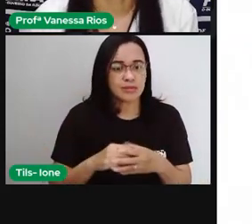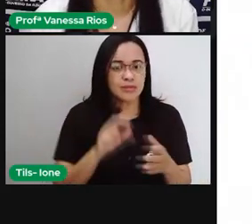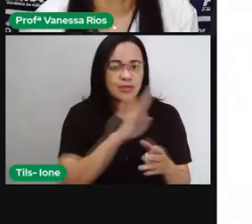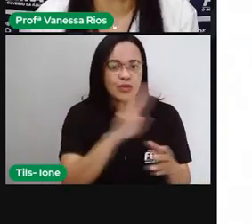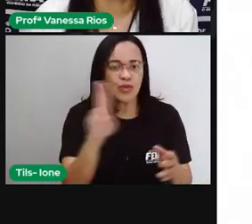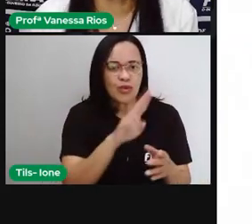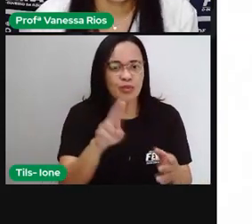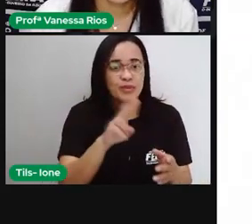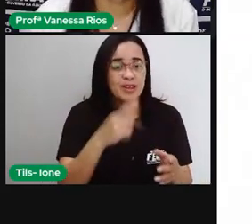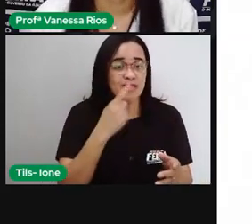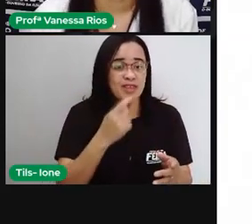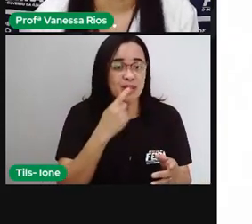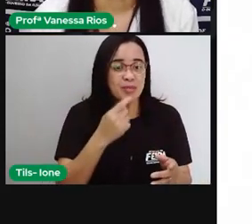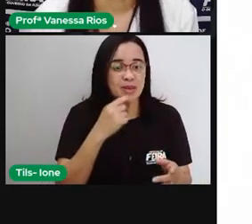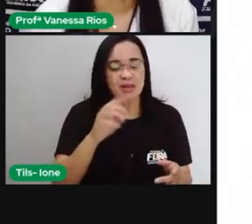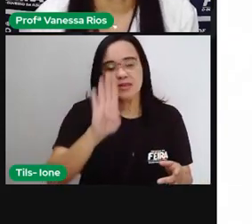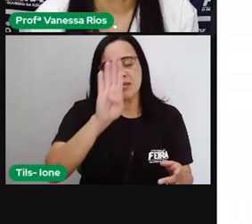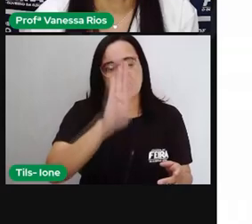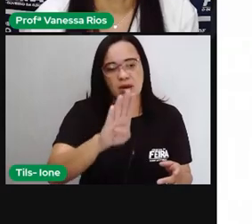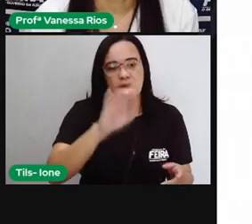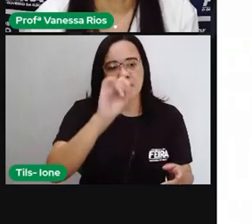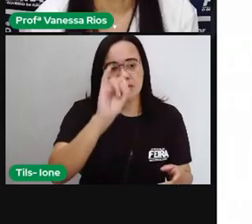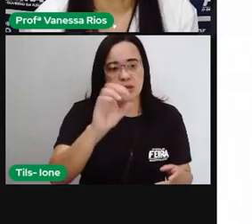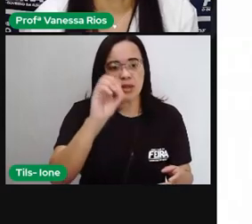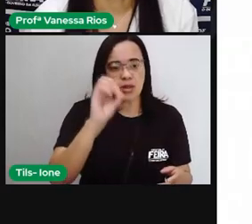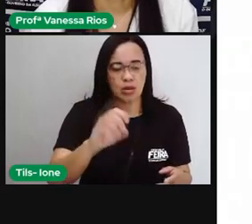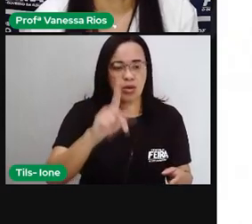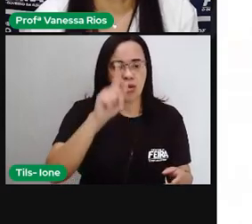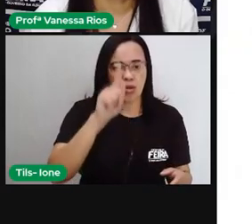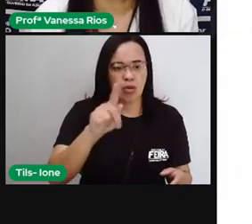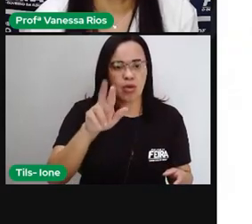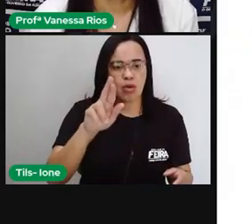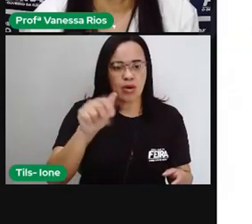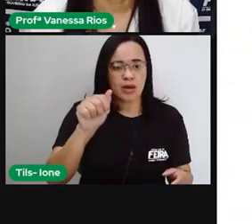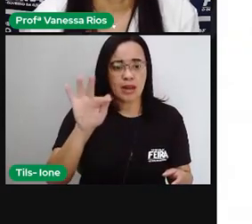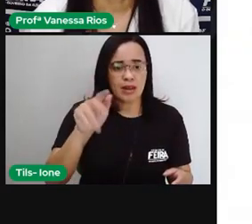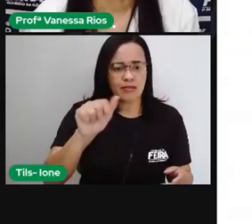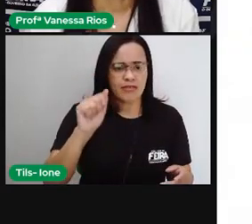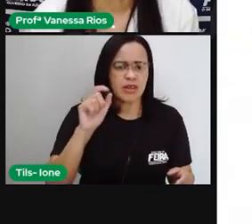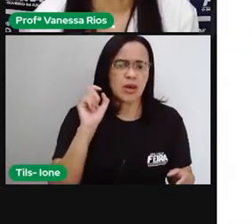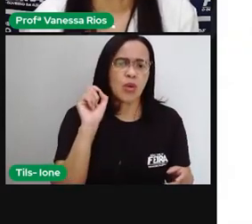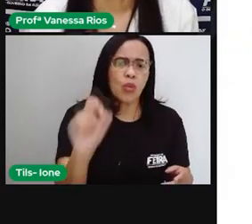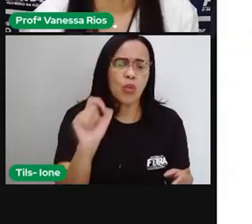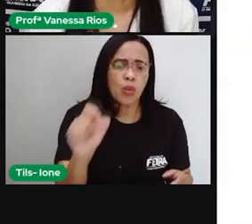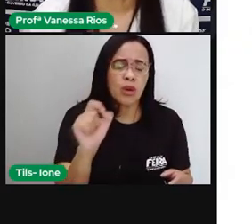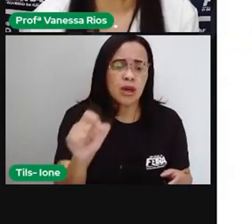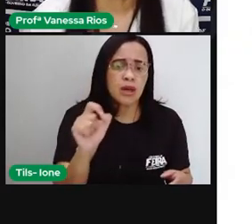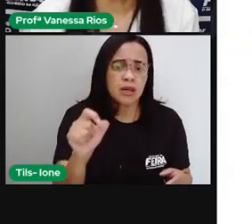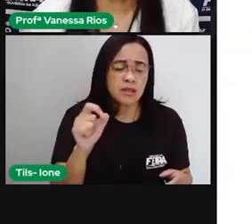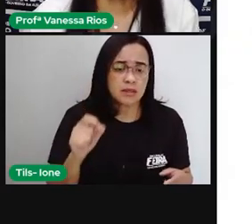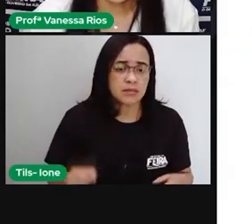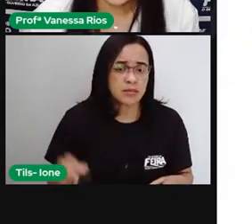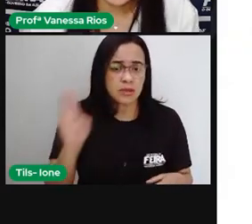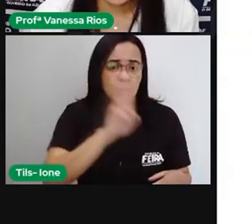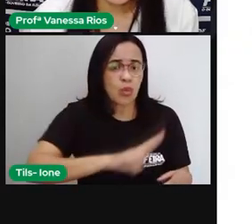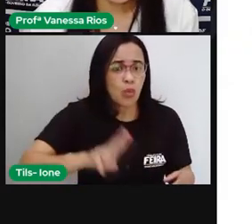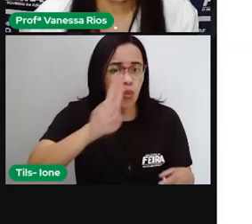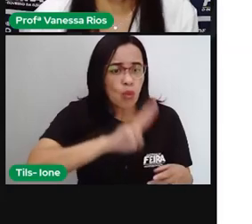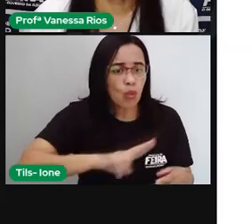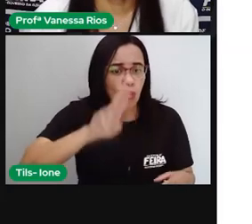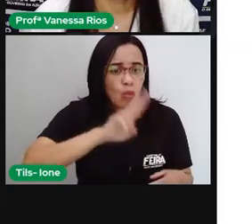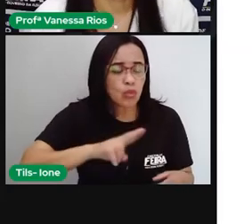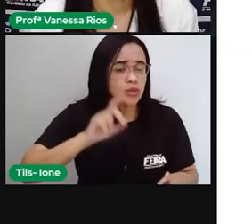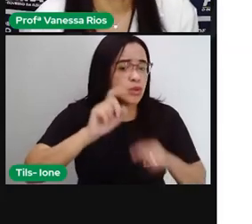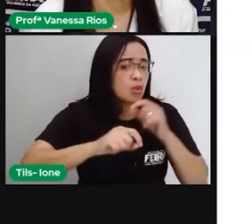biografia. Isso mesmo. Então, gênero textual, não é? Que é utilizado para contar a história de uma